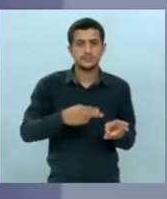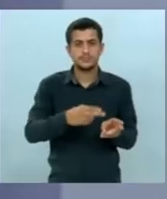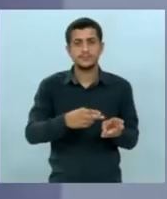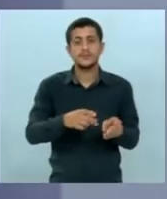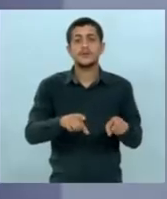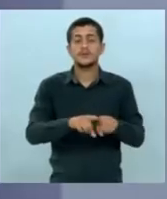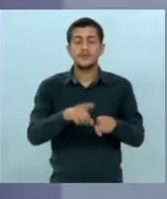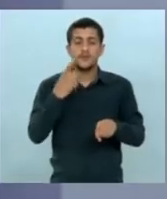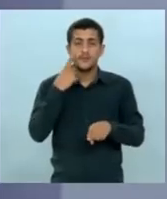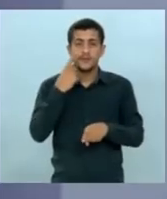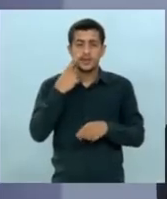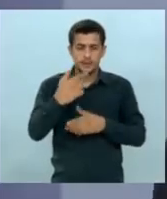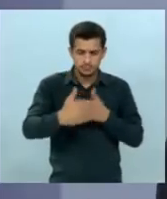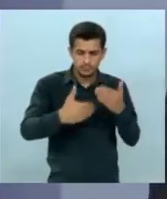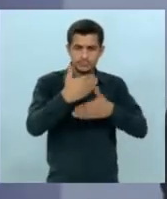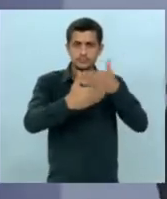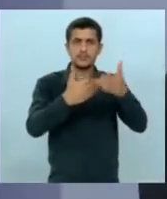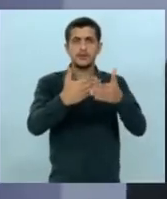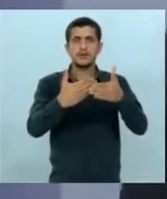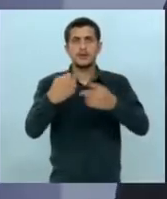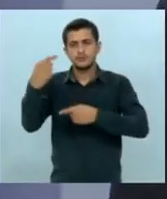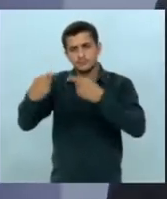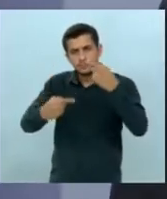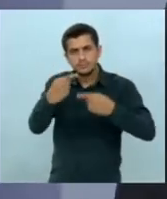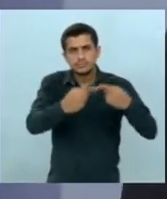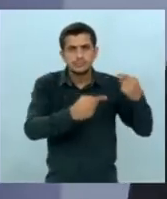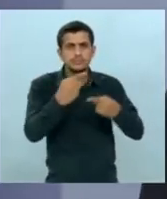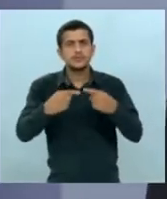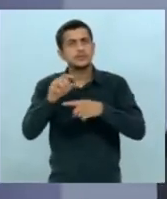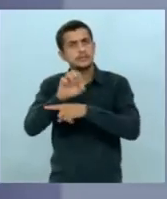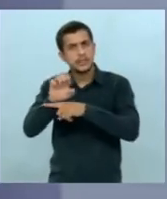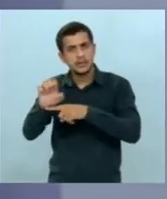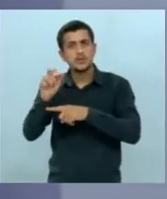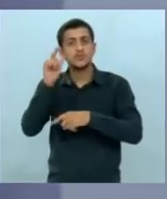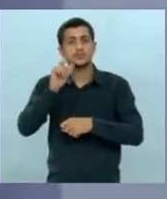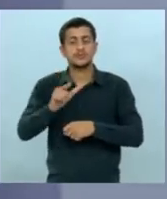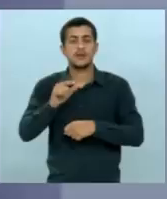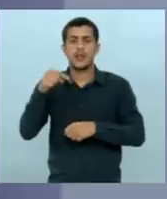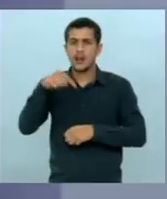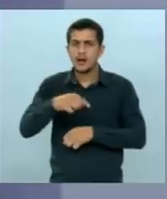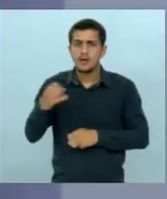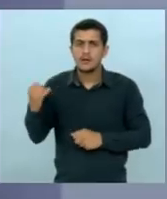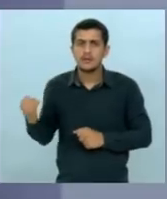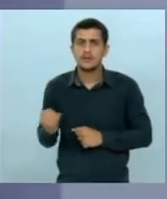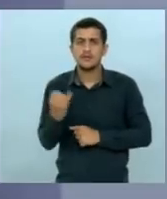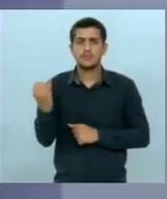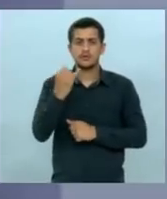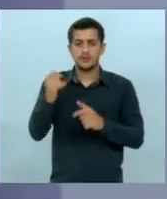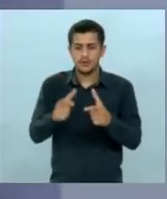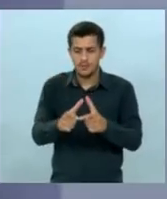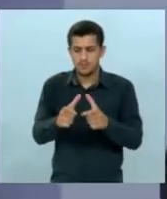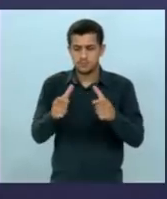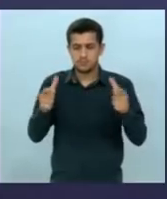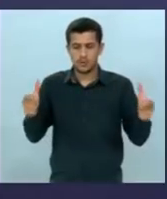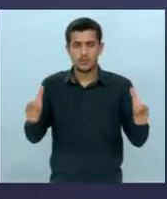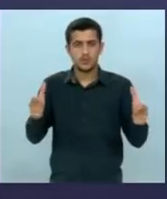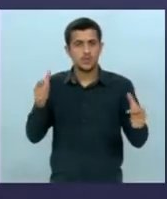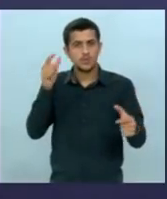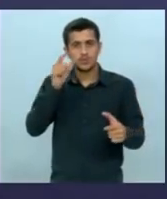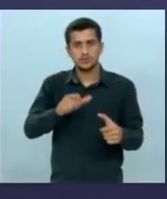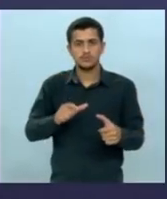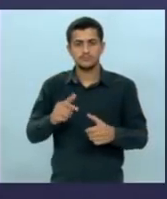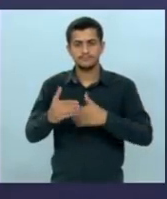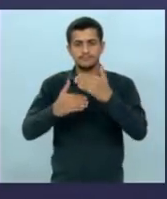ferrovia para aumentar a competitividade e a logística do nosso Estado e ela vai ser fundamental para ampliar as nossas condições de